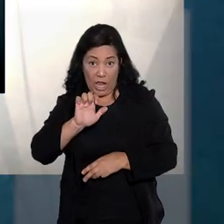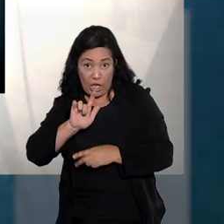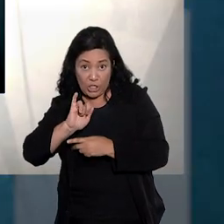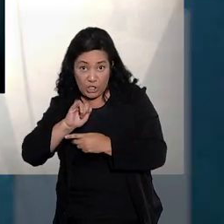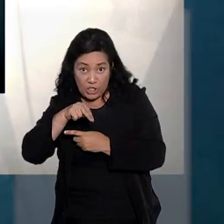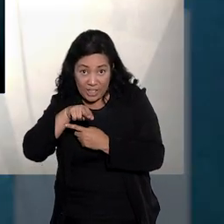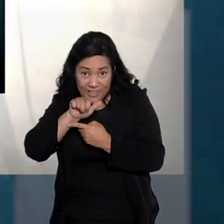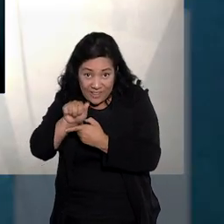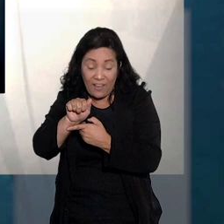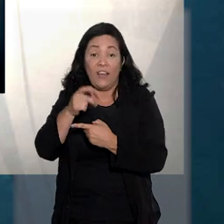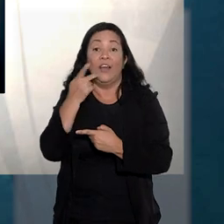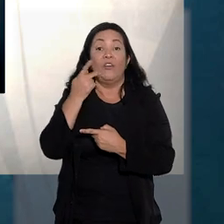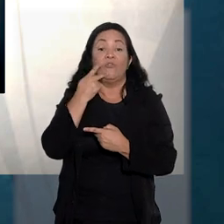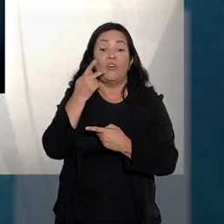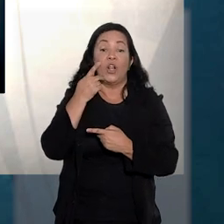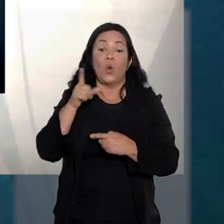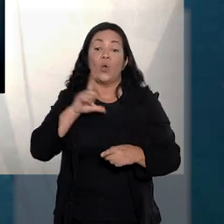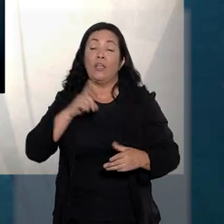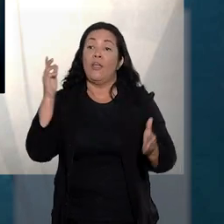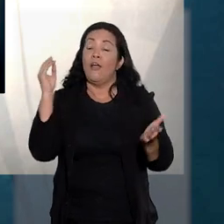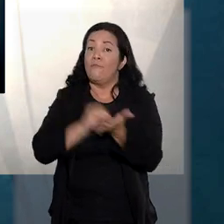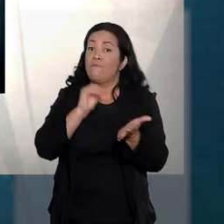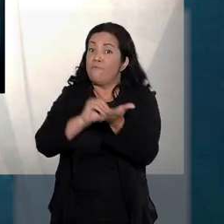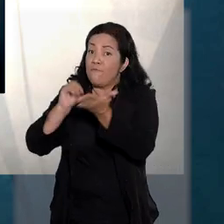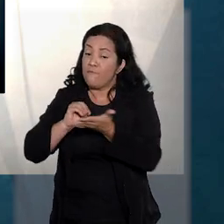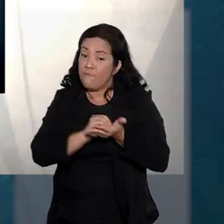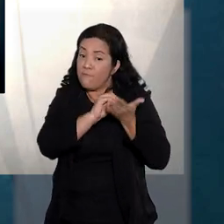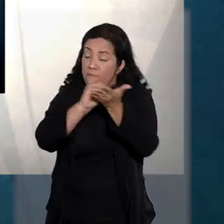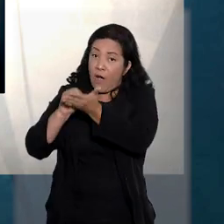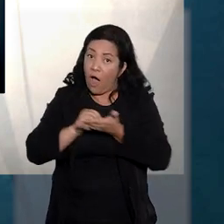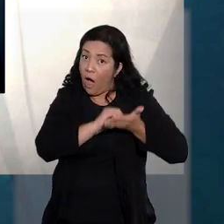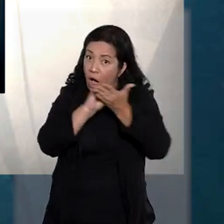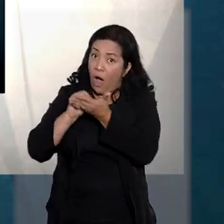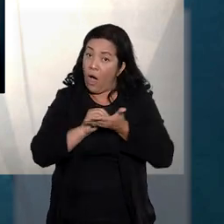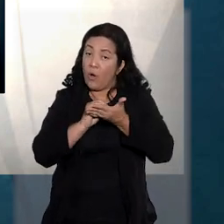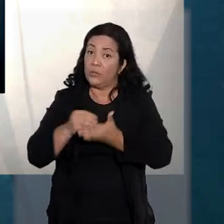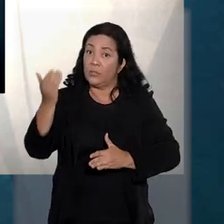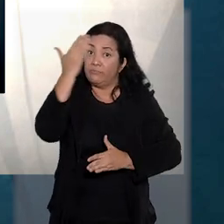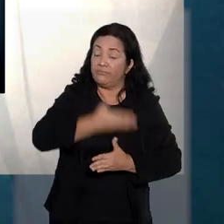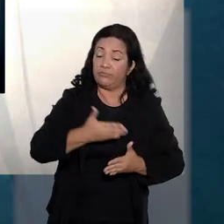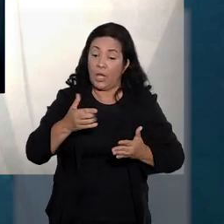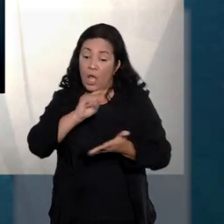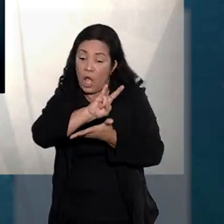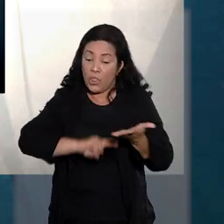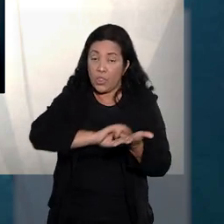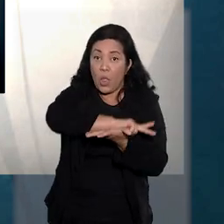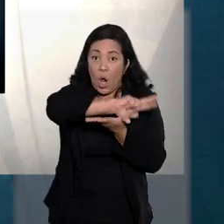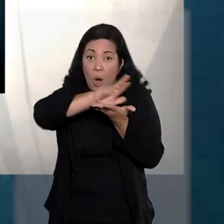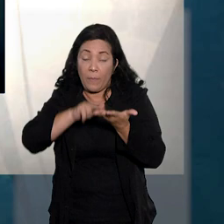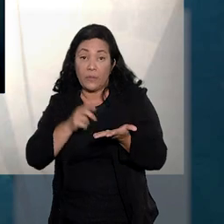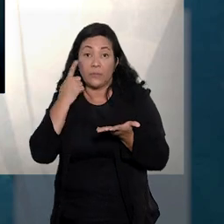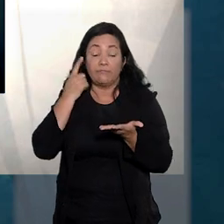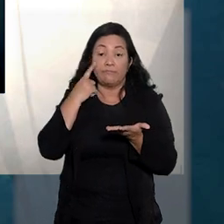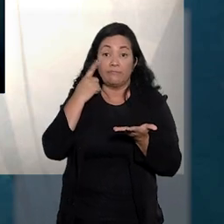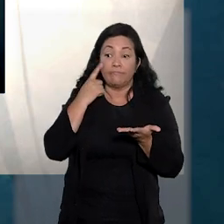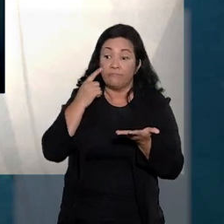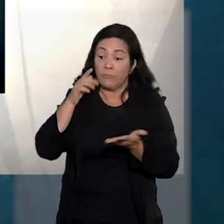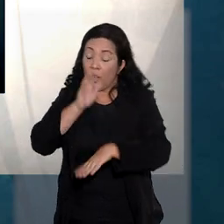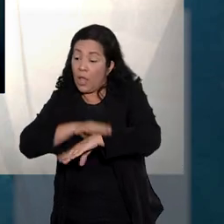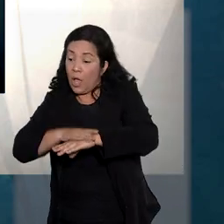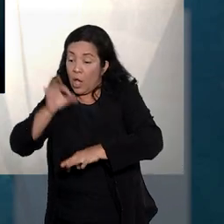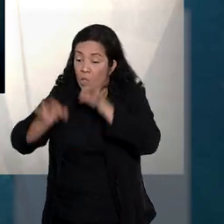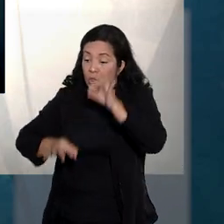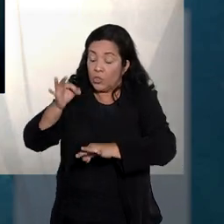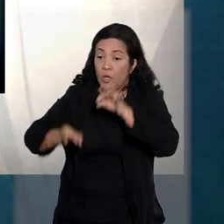ministra Regina Helena Costa destacou a ausência de personalidade jurídica da filial e observou que a primeira sessão, ao